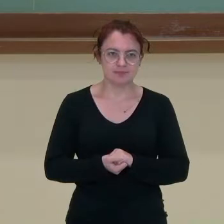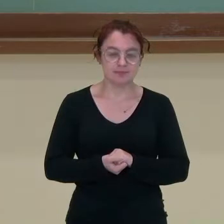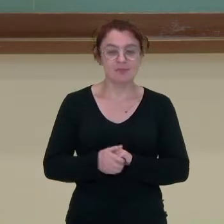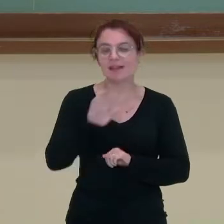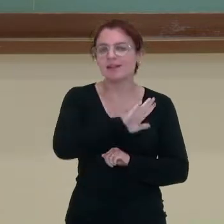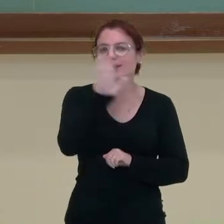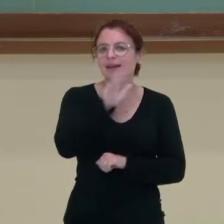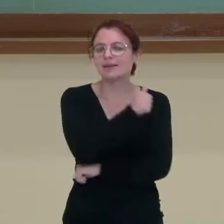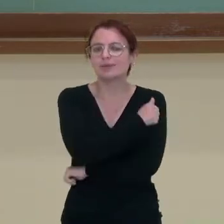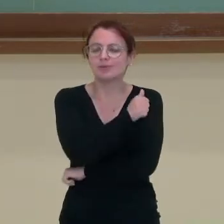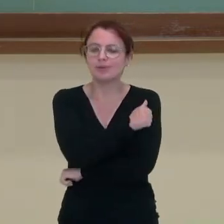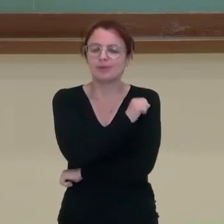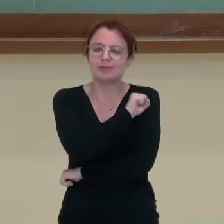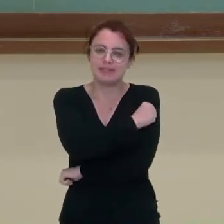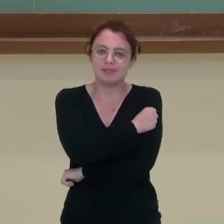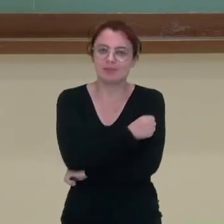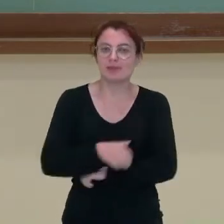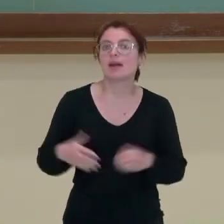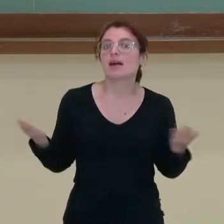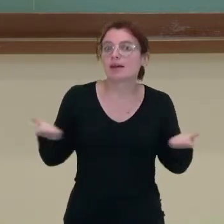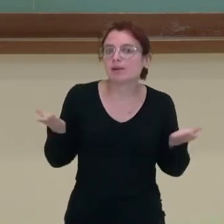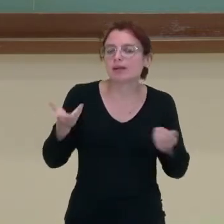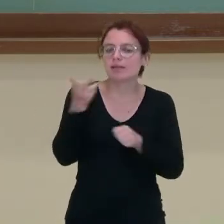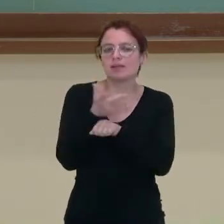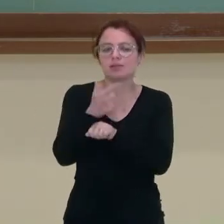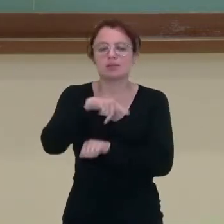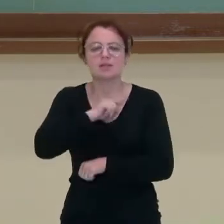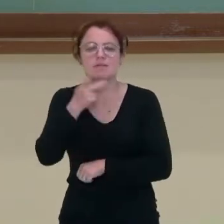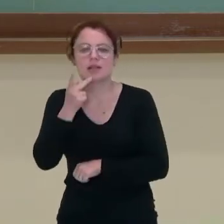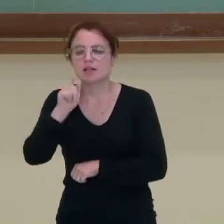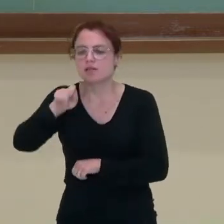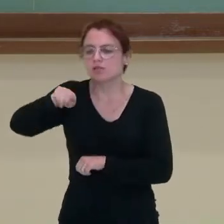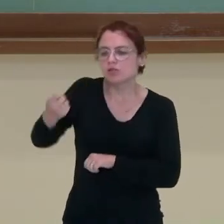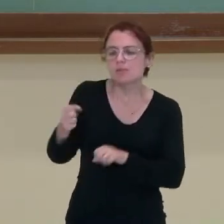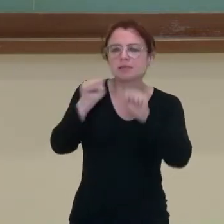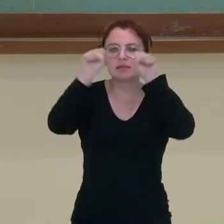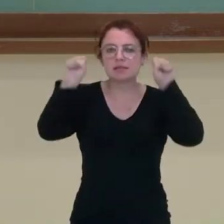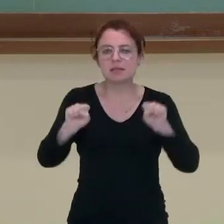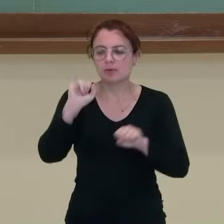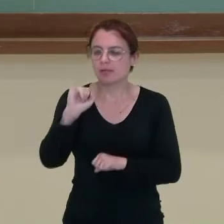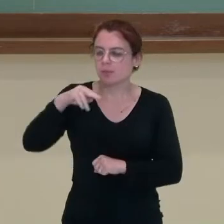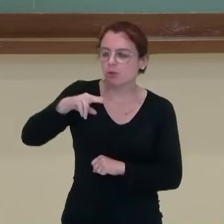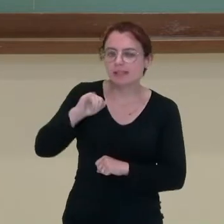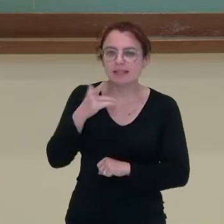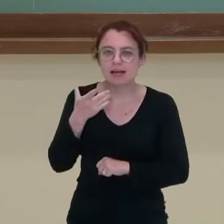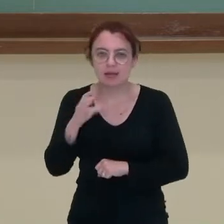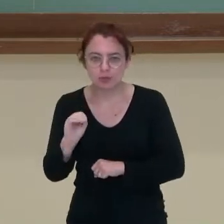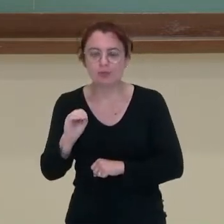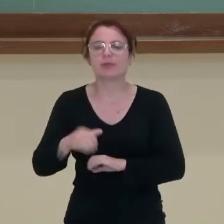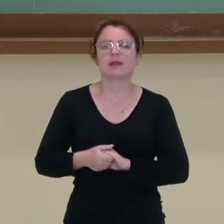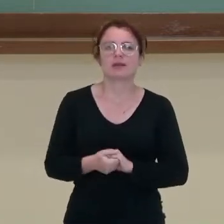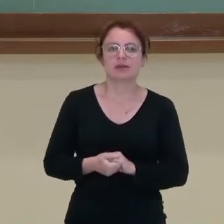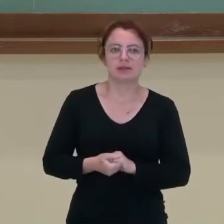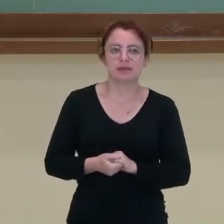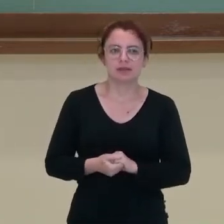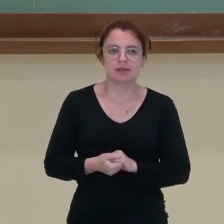Olá, estudantes do oitavo ano! Nesse vídeo, nós vamos falar sobre o sistema imunitário. Acompanhem comigo!